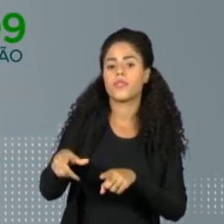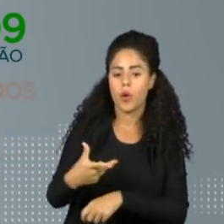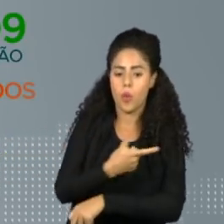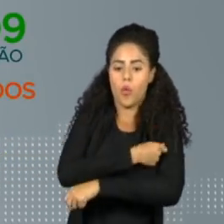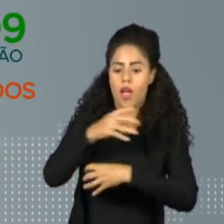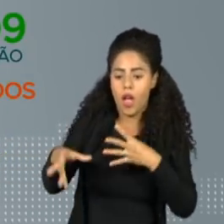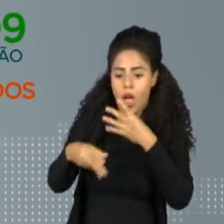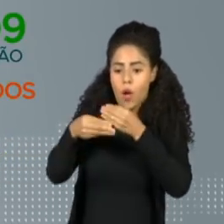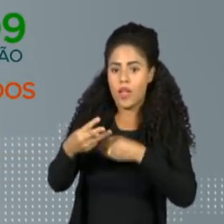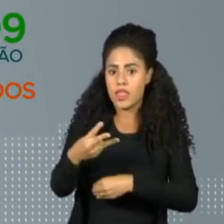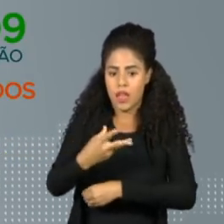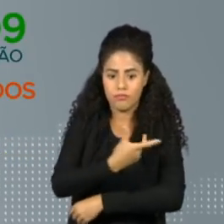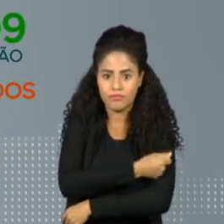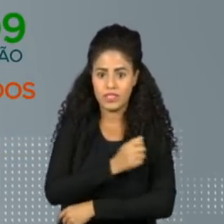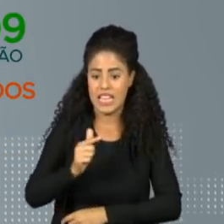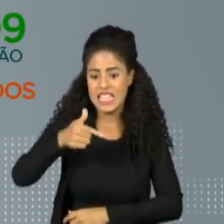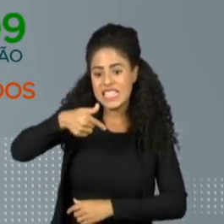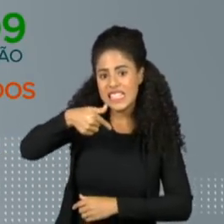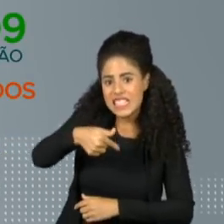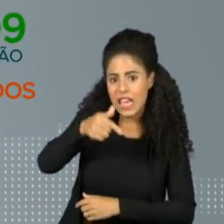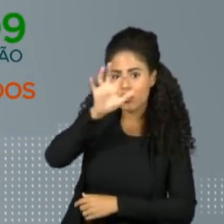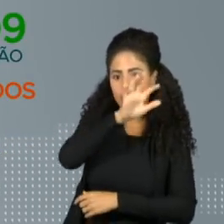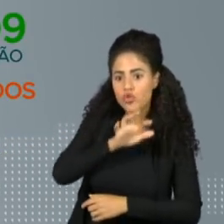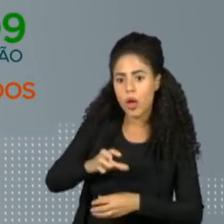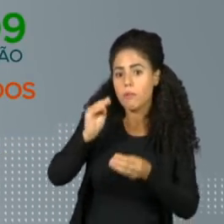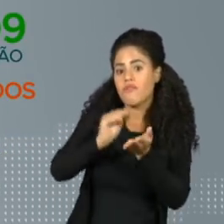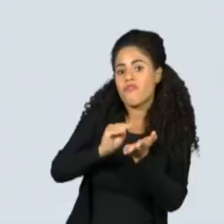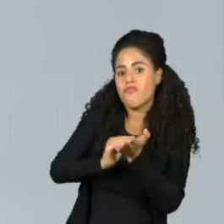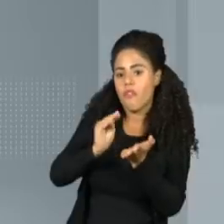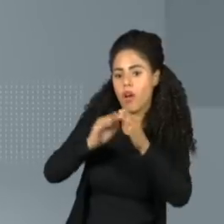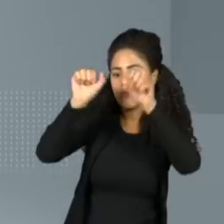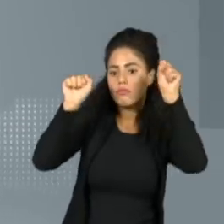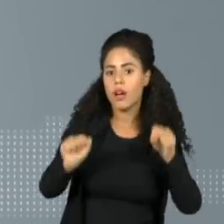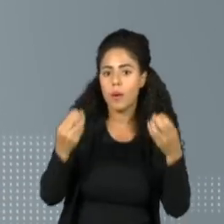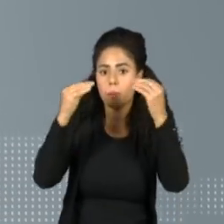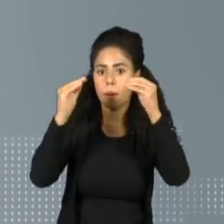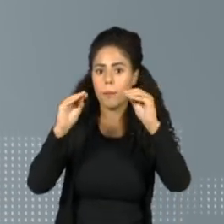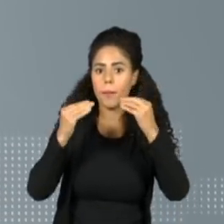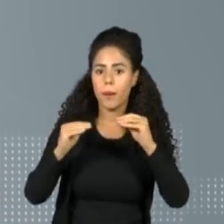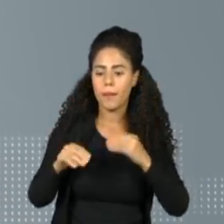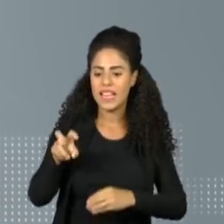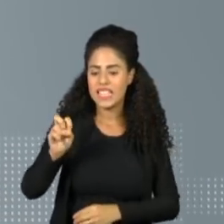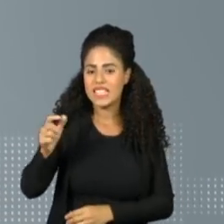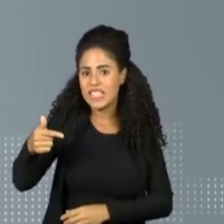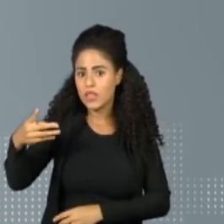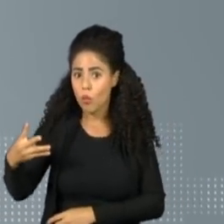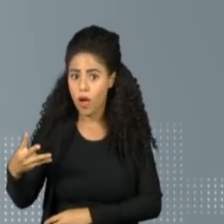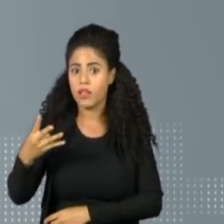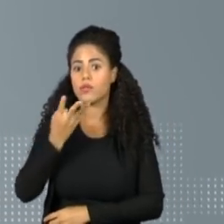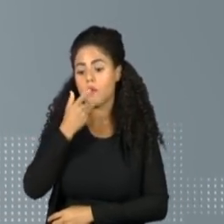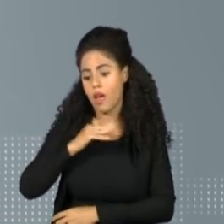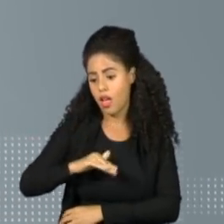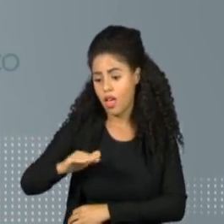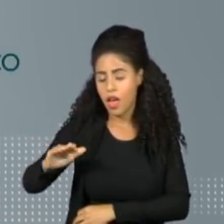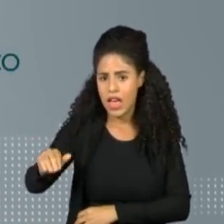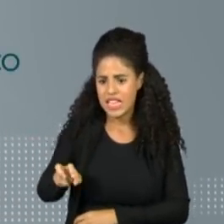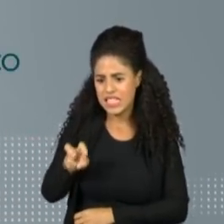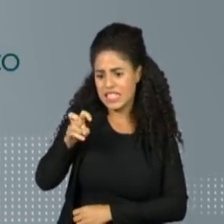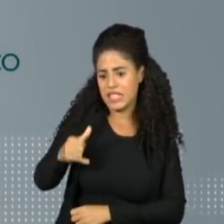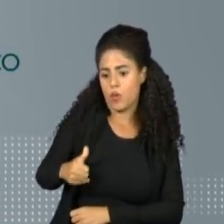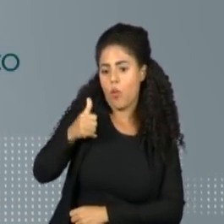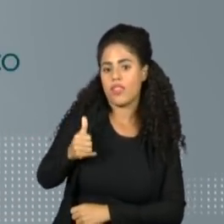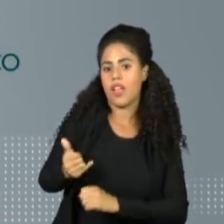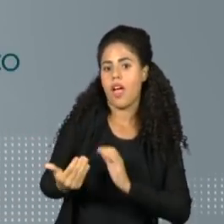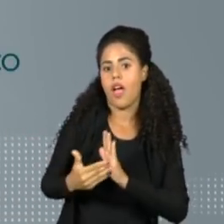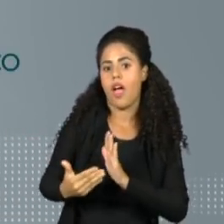de reforço. Sete estados não atualizaram os dados. 574 mil crianças entre 5 e 11